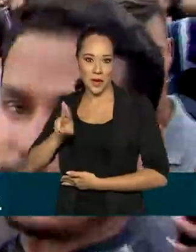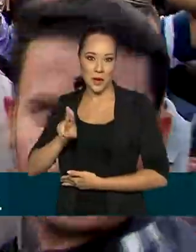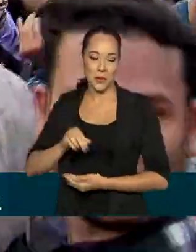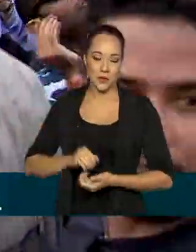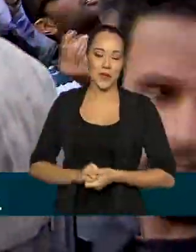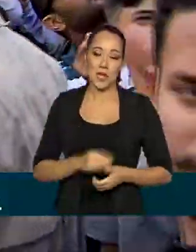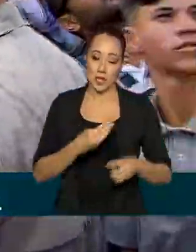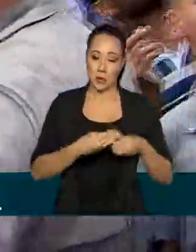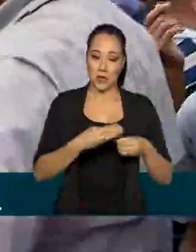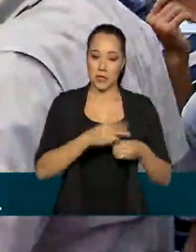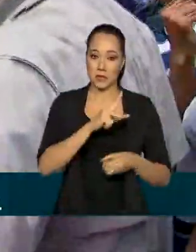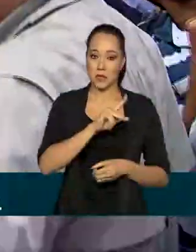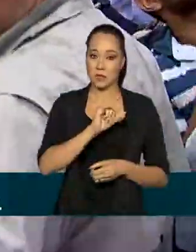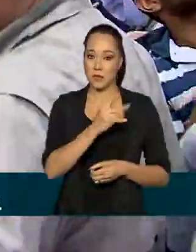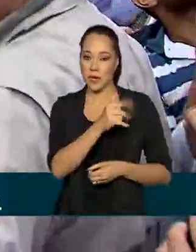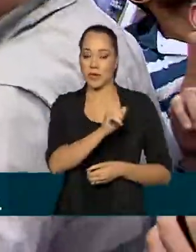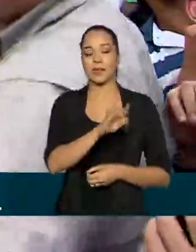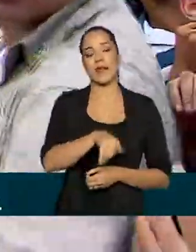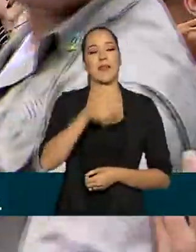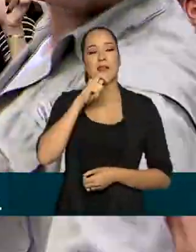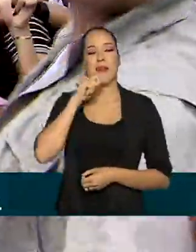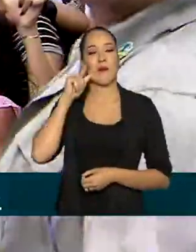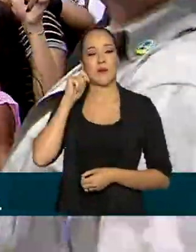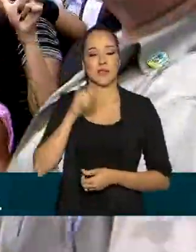no município de Piranhas, em Alagoas.